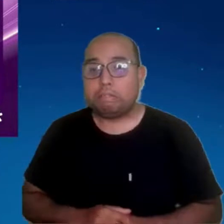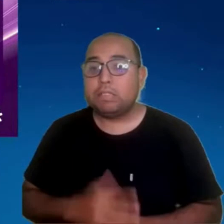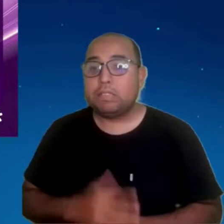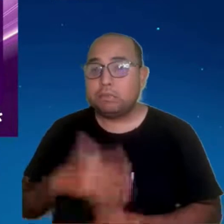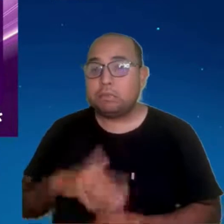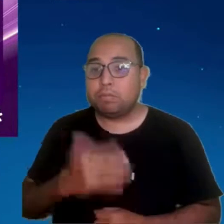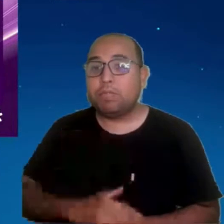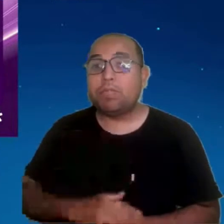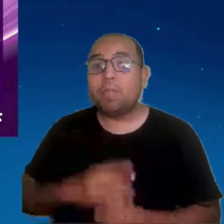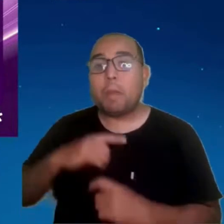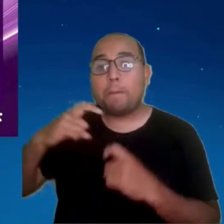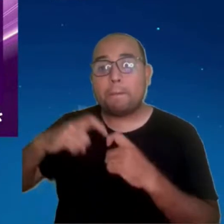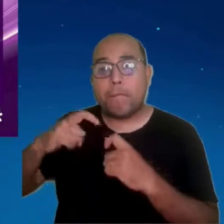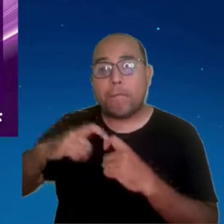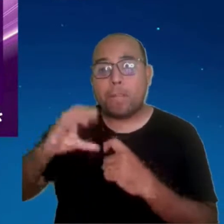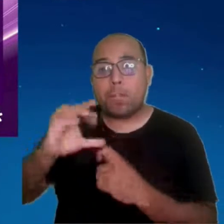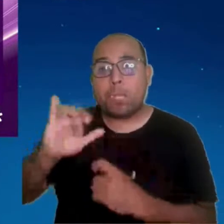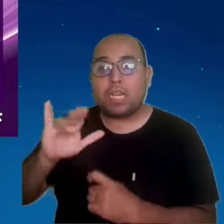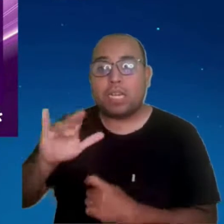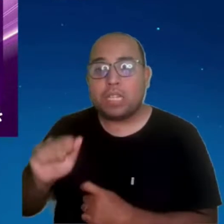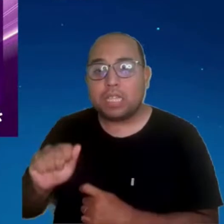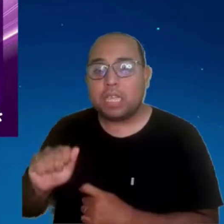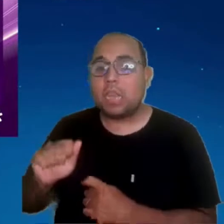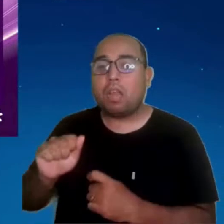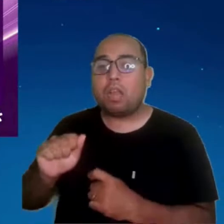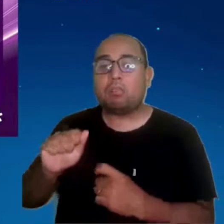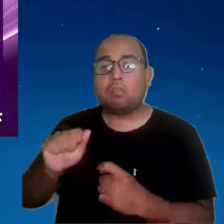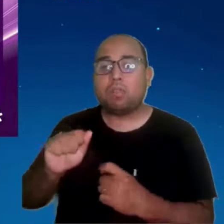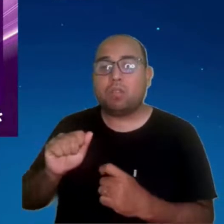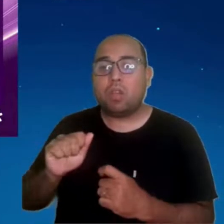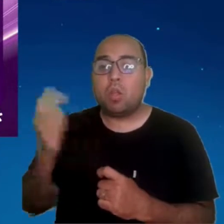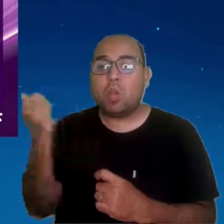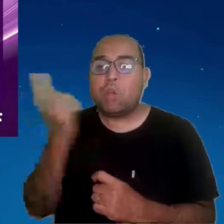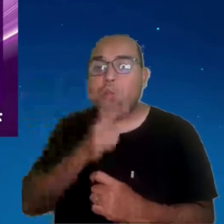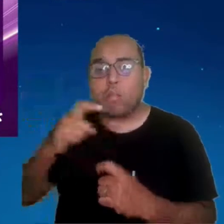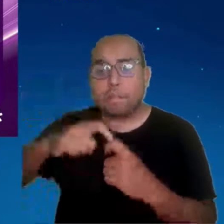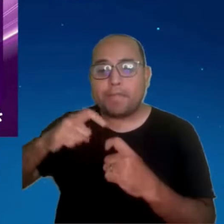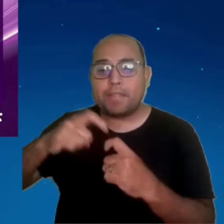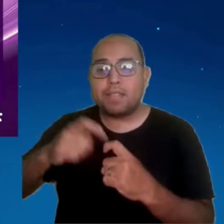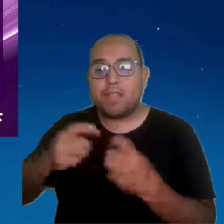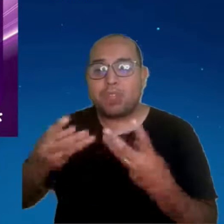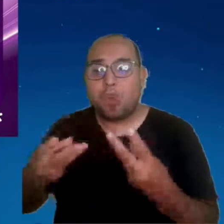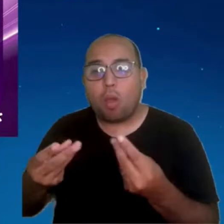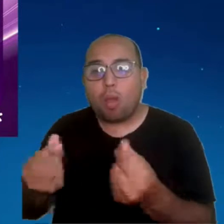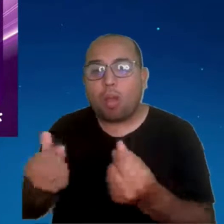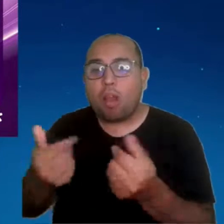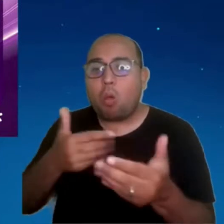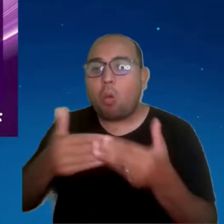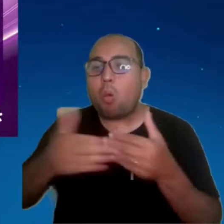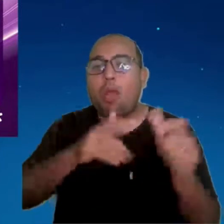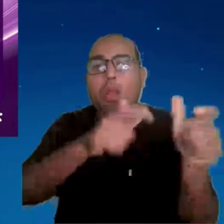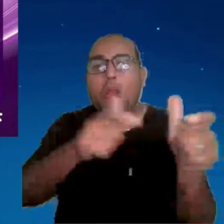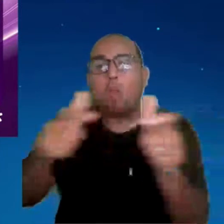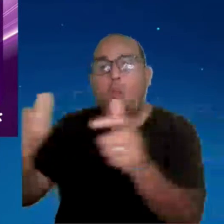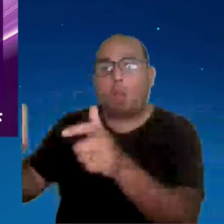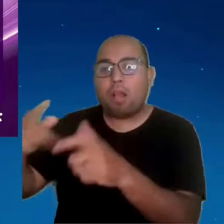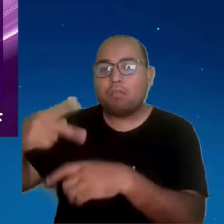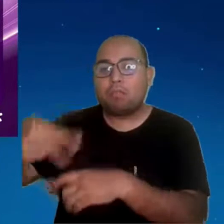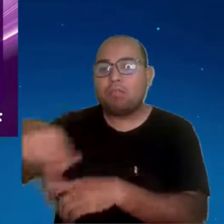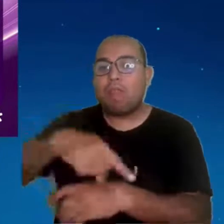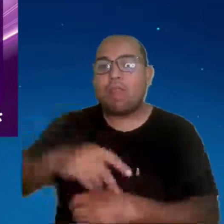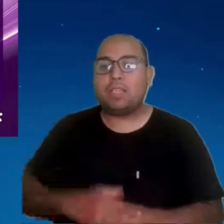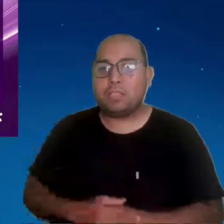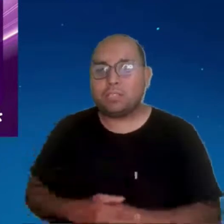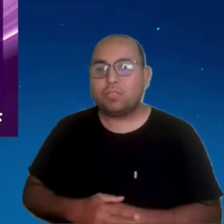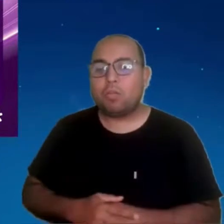clínica, consultório, e você consegue levar medicina de qualidade para qualquer lugar do país. Então, você não precisa ter um médico de qualidade,